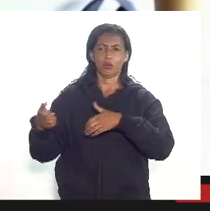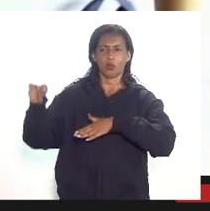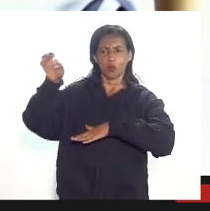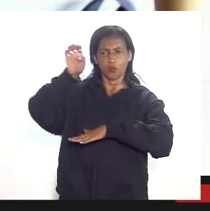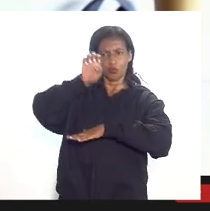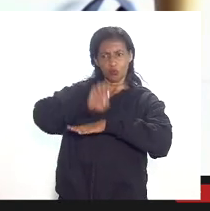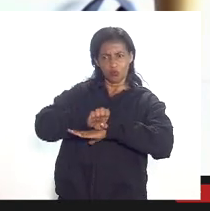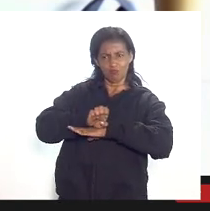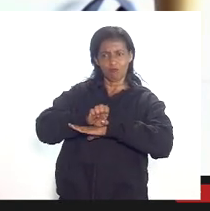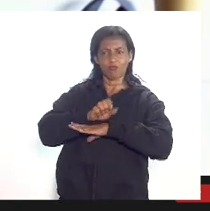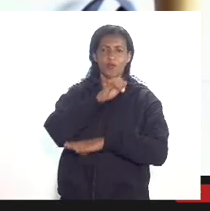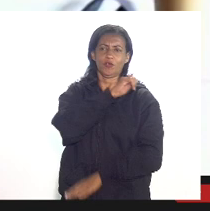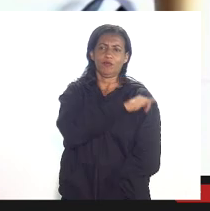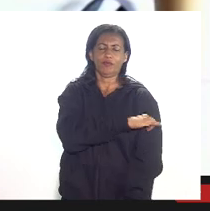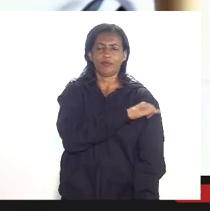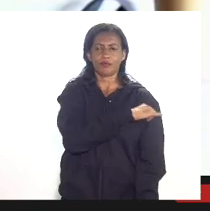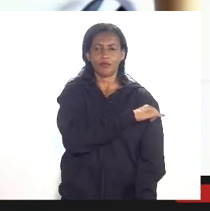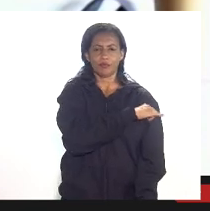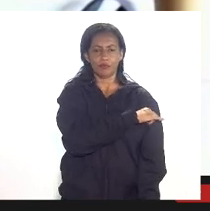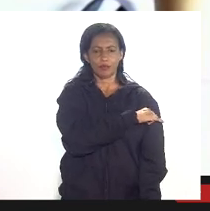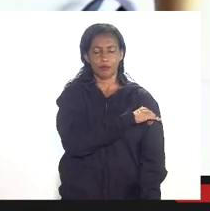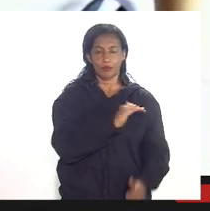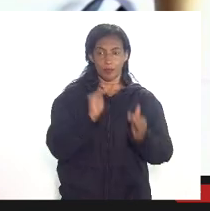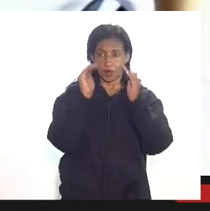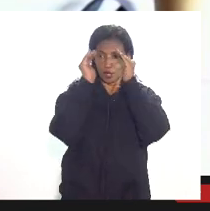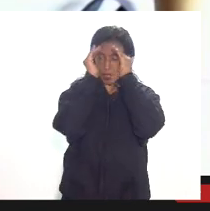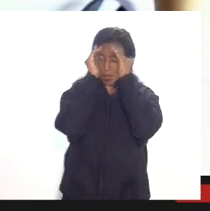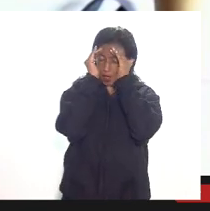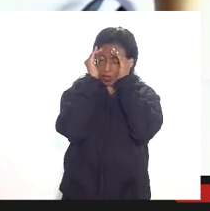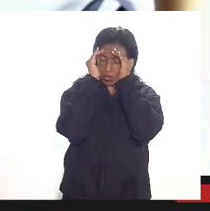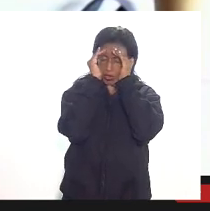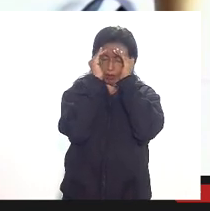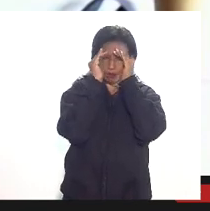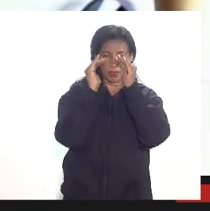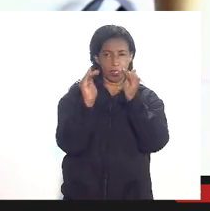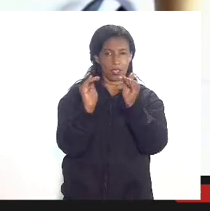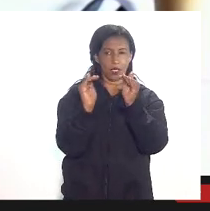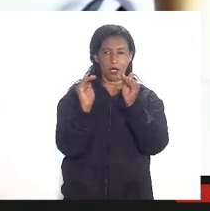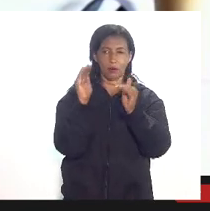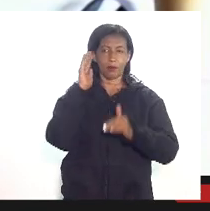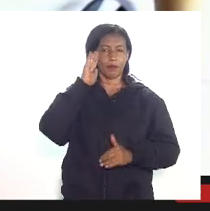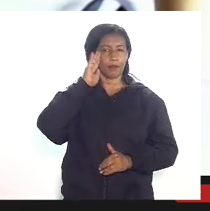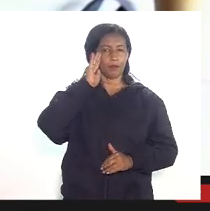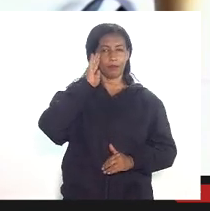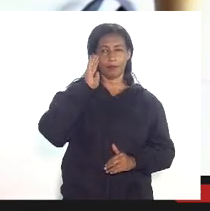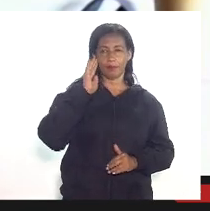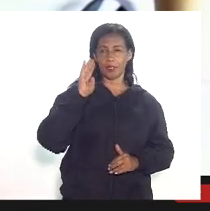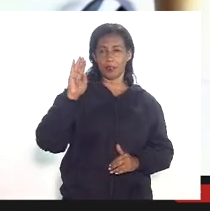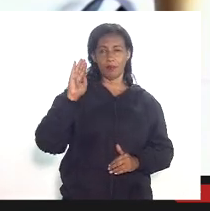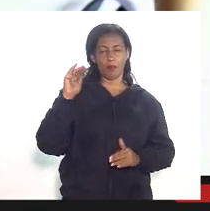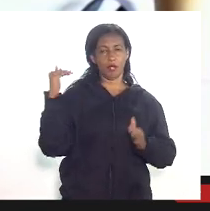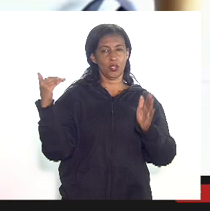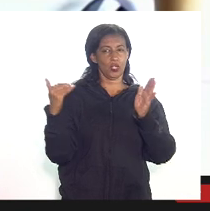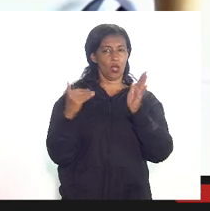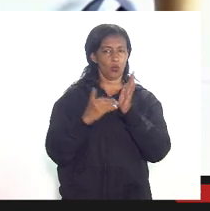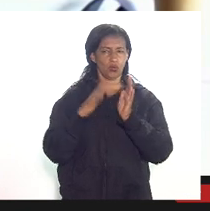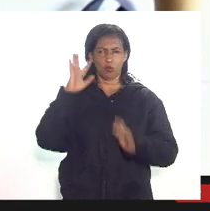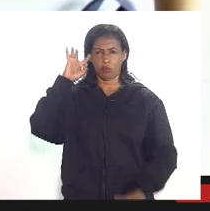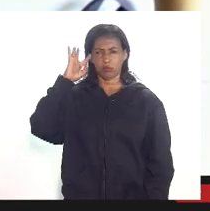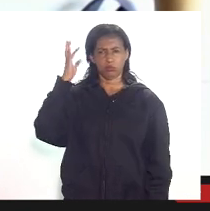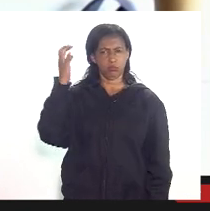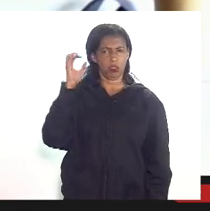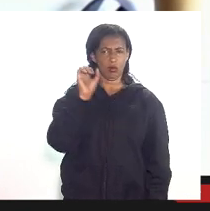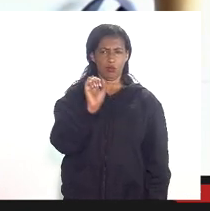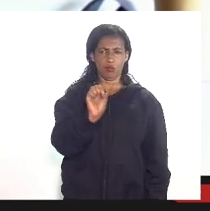do Rio de Janeiro respeitando principalmente a última decisão do